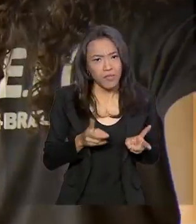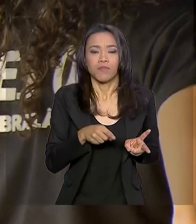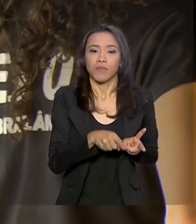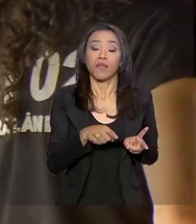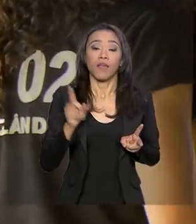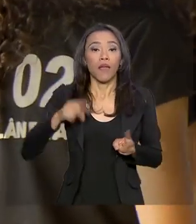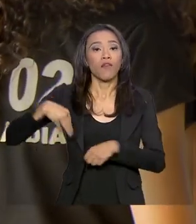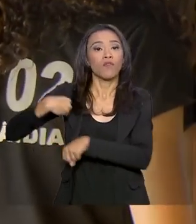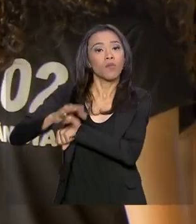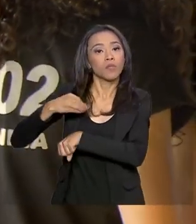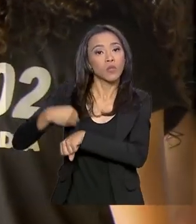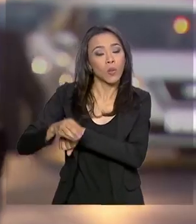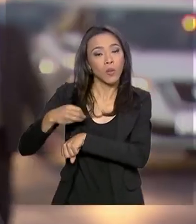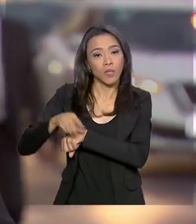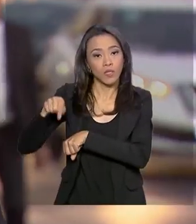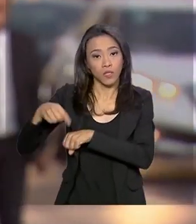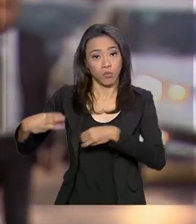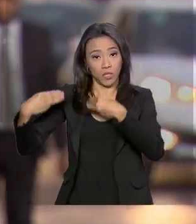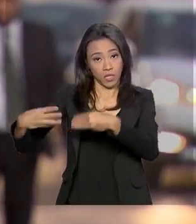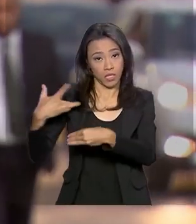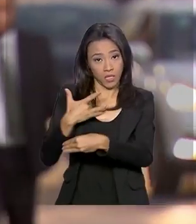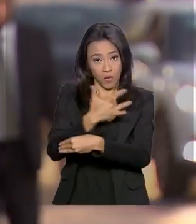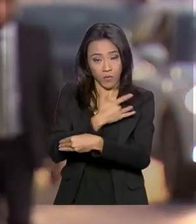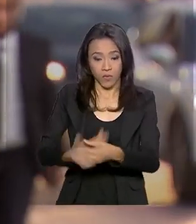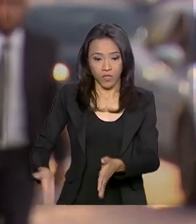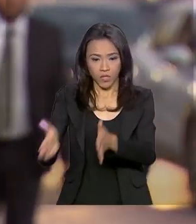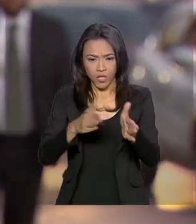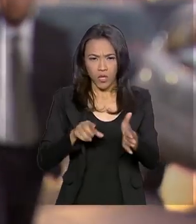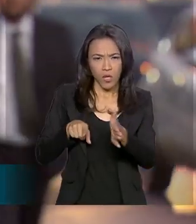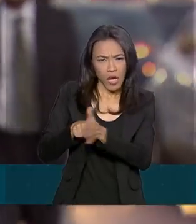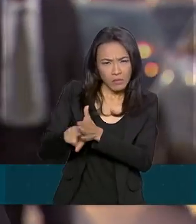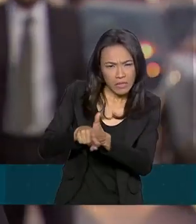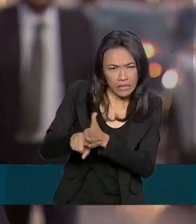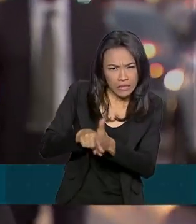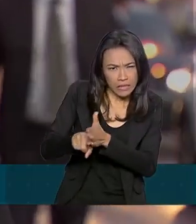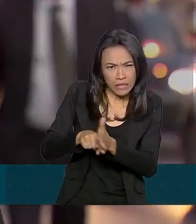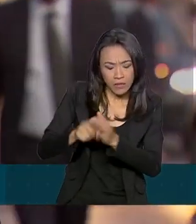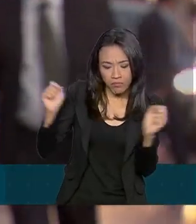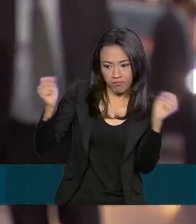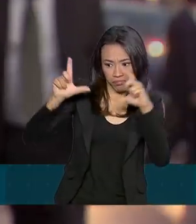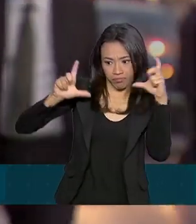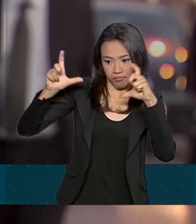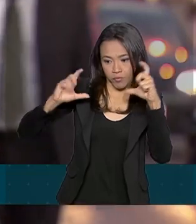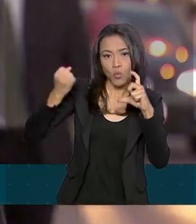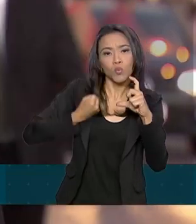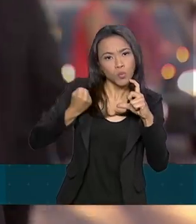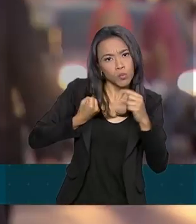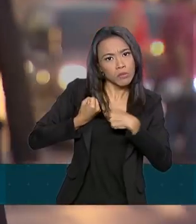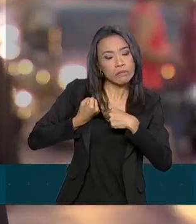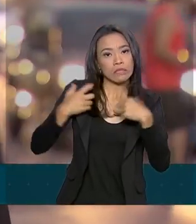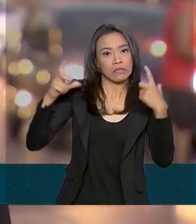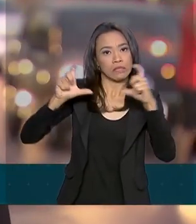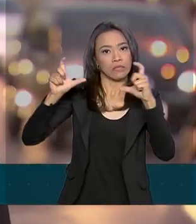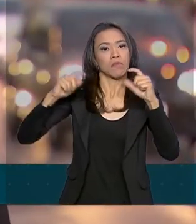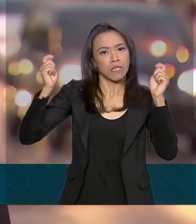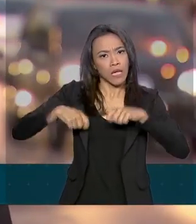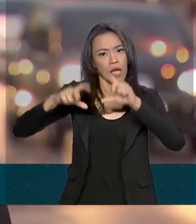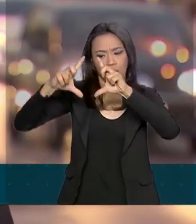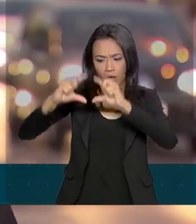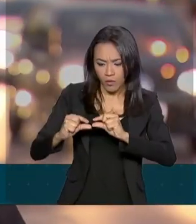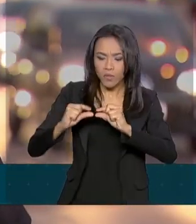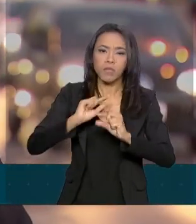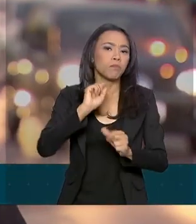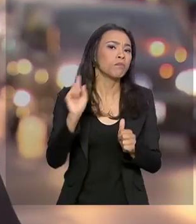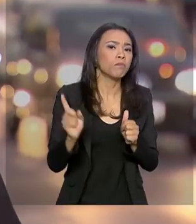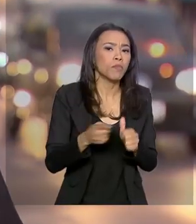dados do Ministério da Saúde. A estatística assusta, mas os números podem ser reduzidos. Para especialistas, o primeiro passo